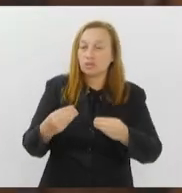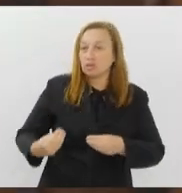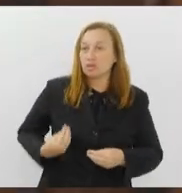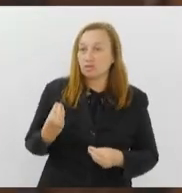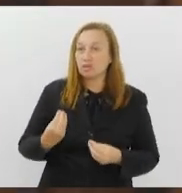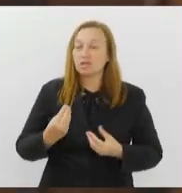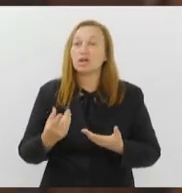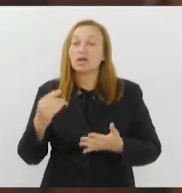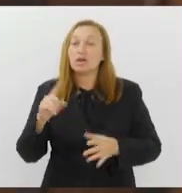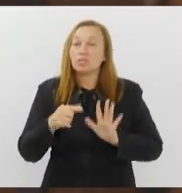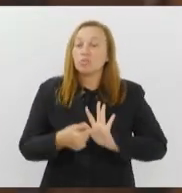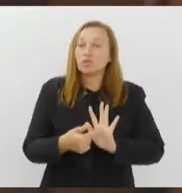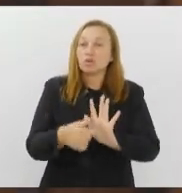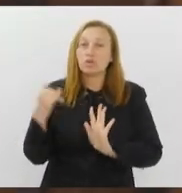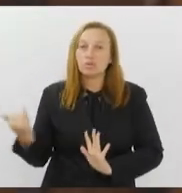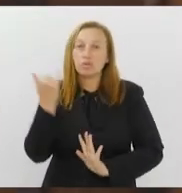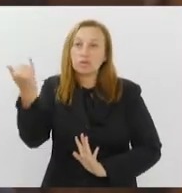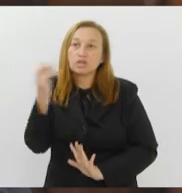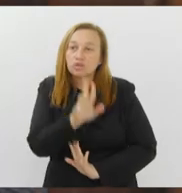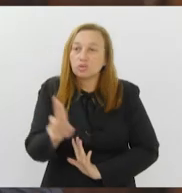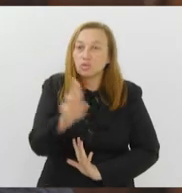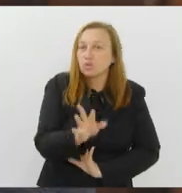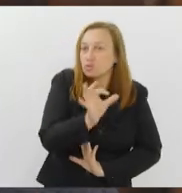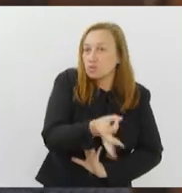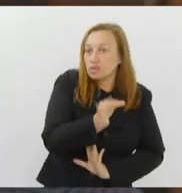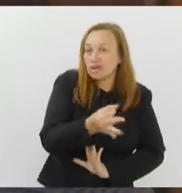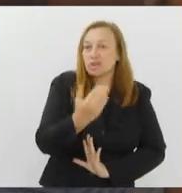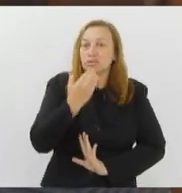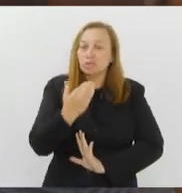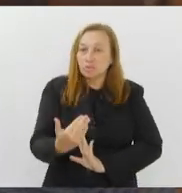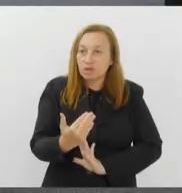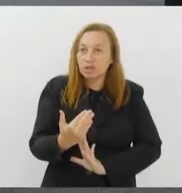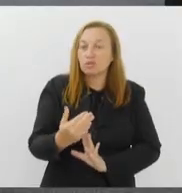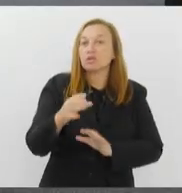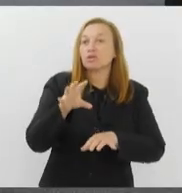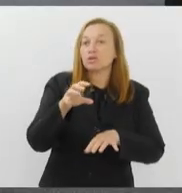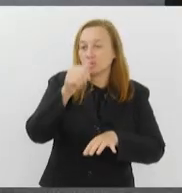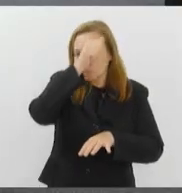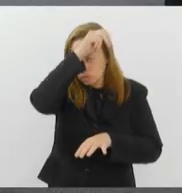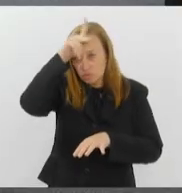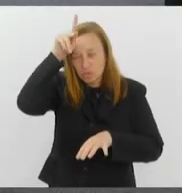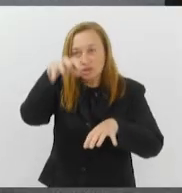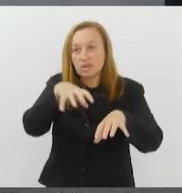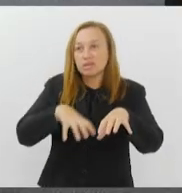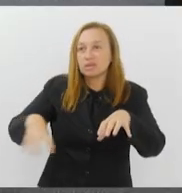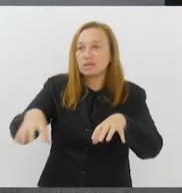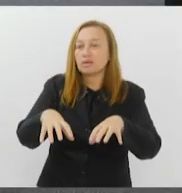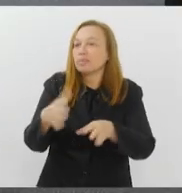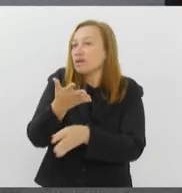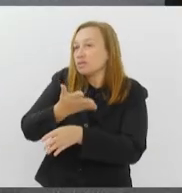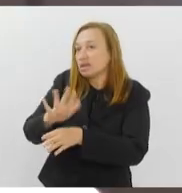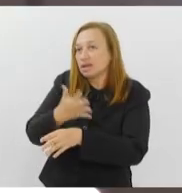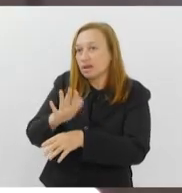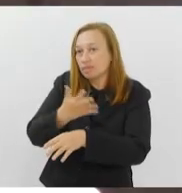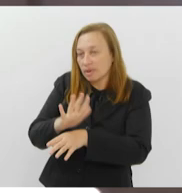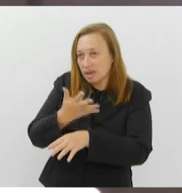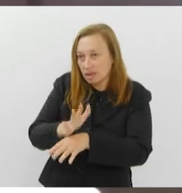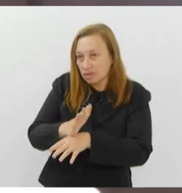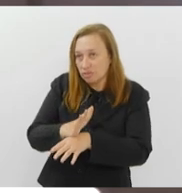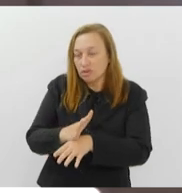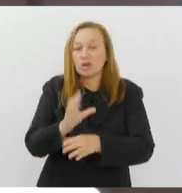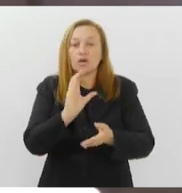importância do uso correto da ferramenta e da solicitação dos municípios para a realização do treinamento prático aos